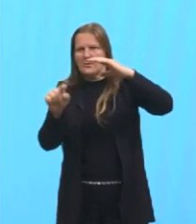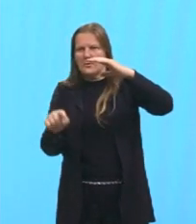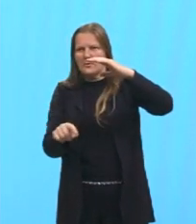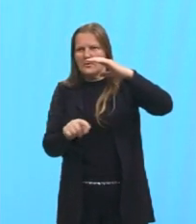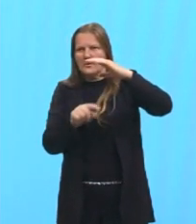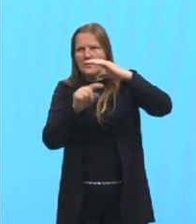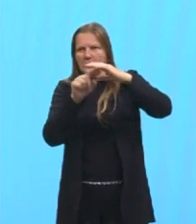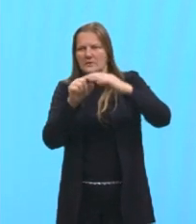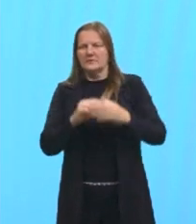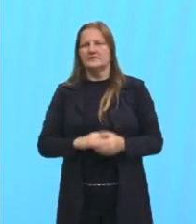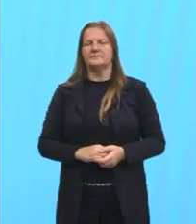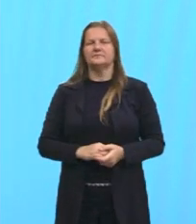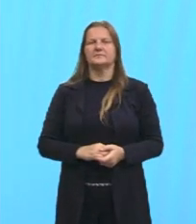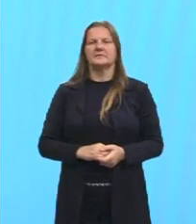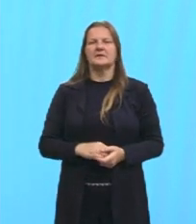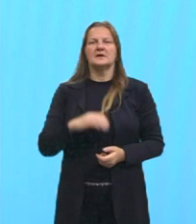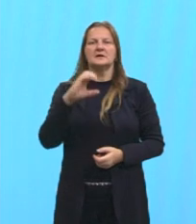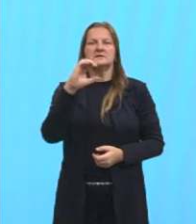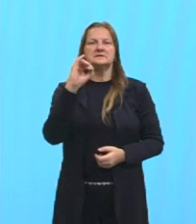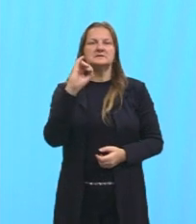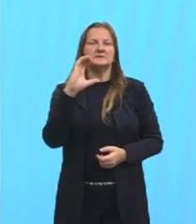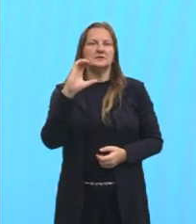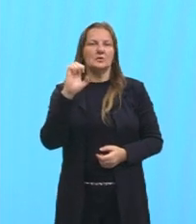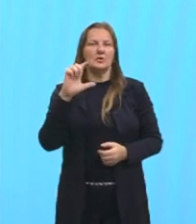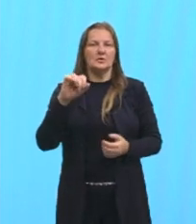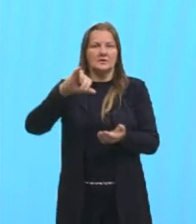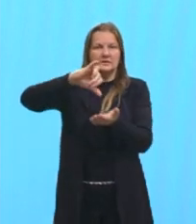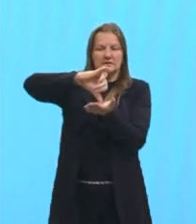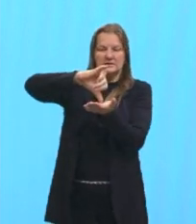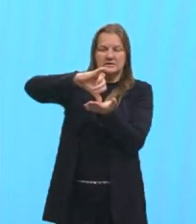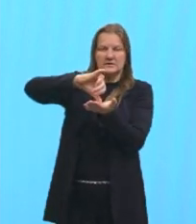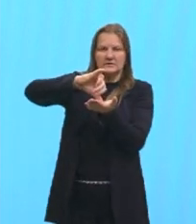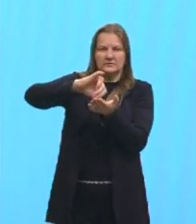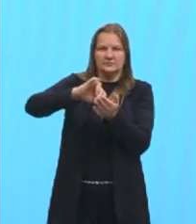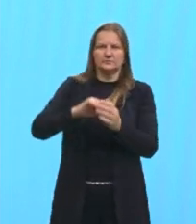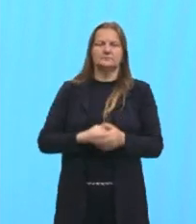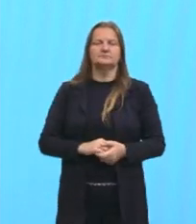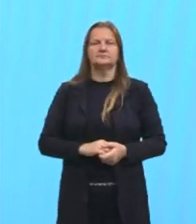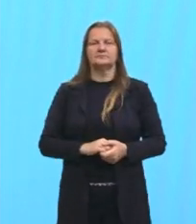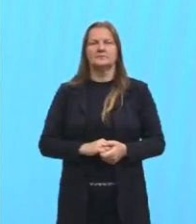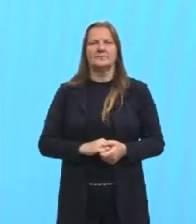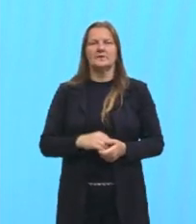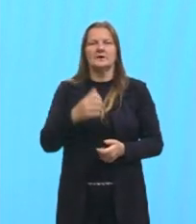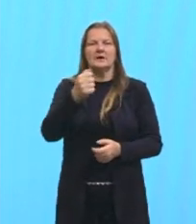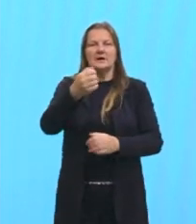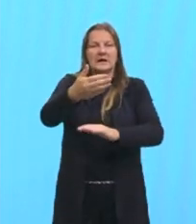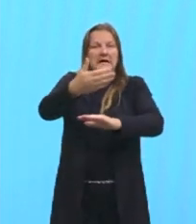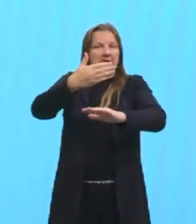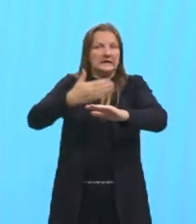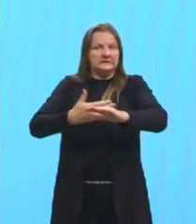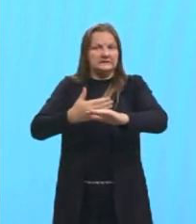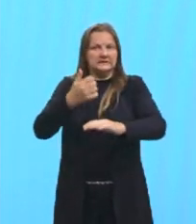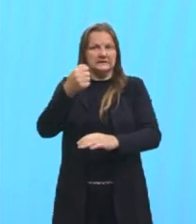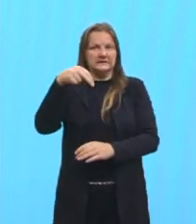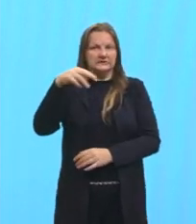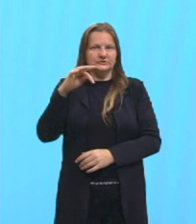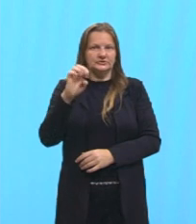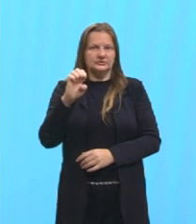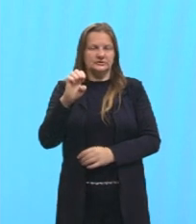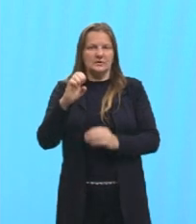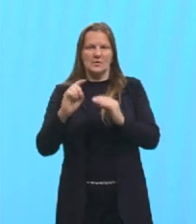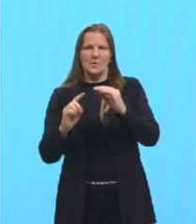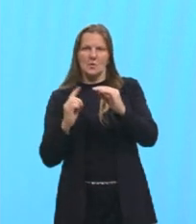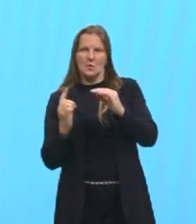pessoal? Então, lembra, ciclone, centro de baixa pressão. Anticiclone, centro de alta